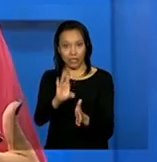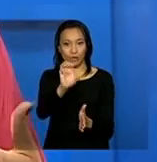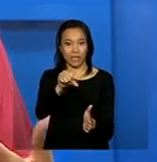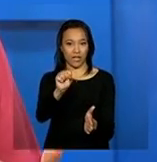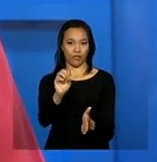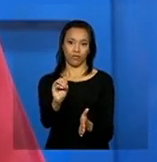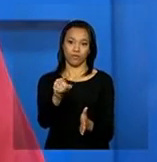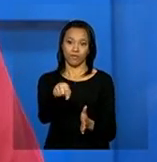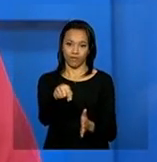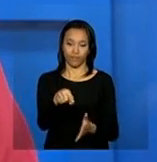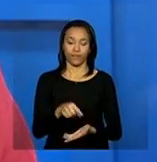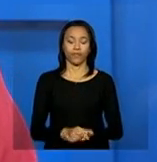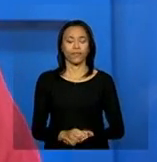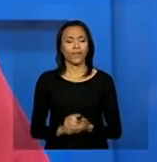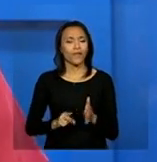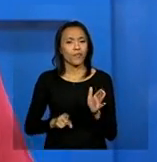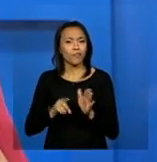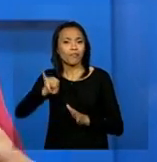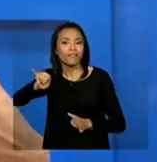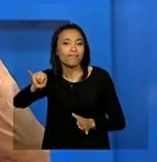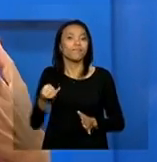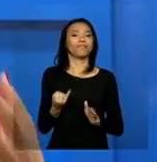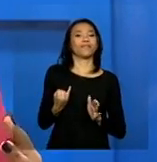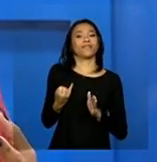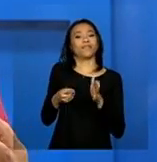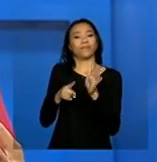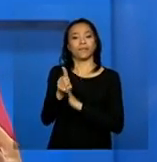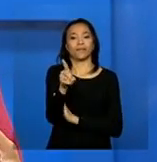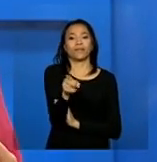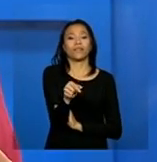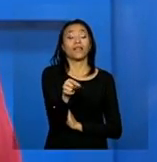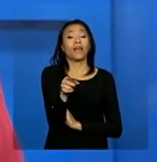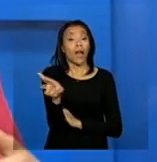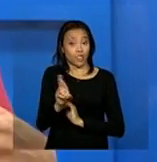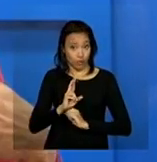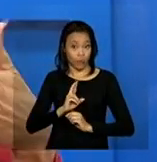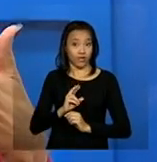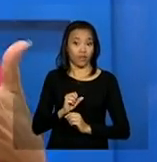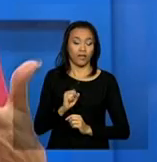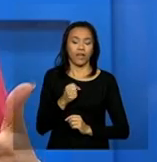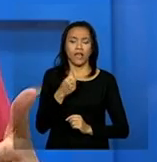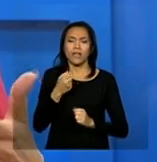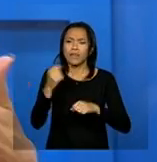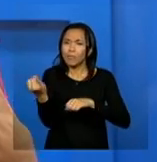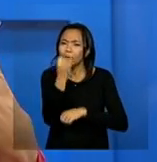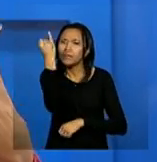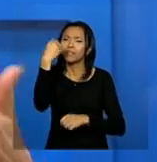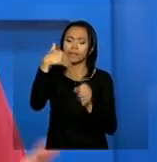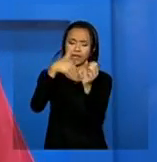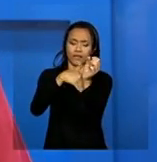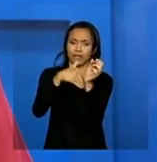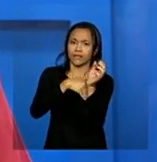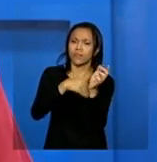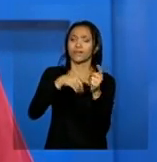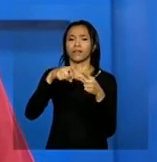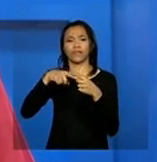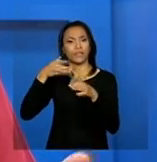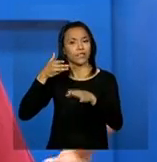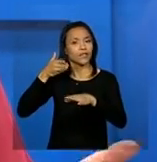aproveitar, então, a deixa da Cíntia. E ela diz da importância dessas senhas, do acesso que isso vai